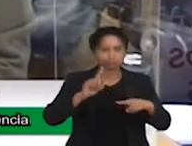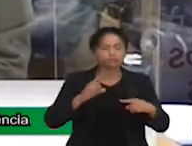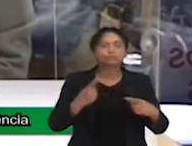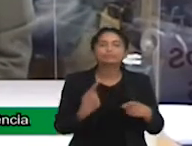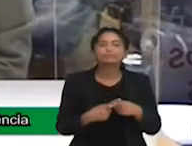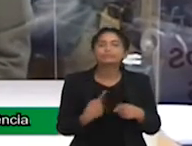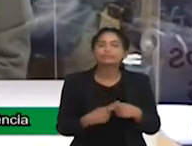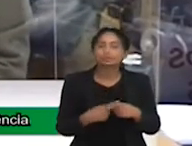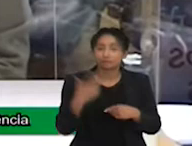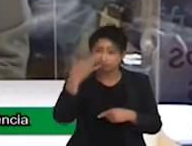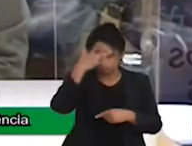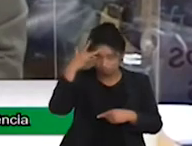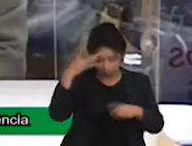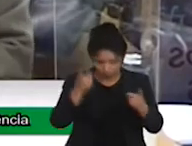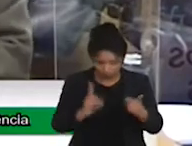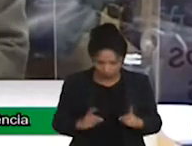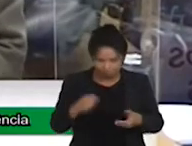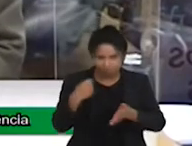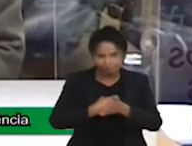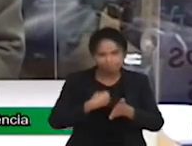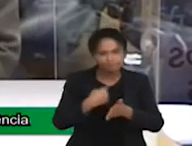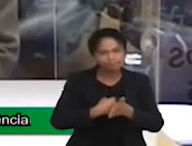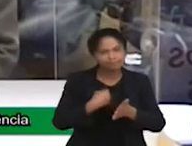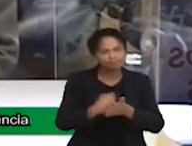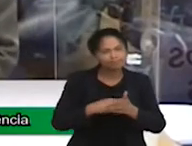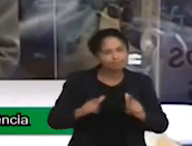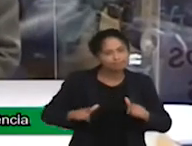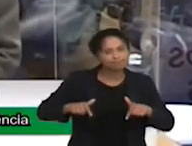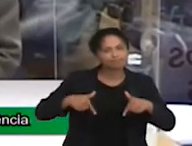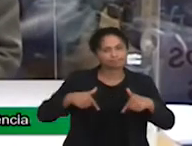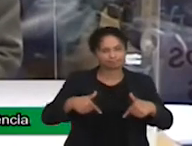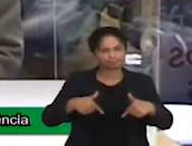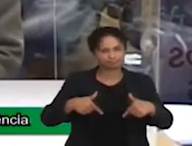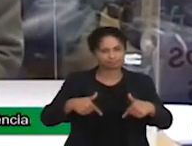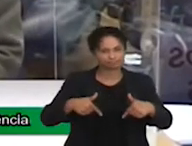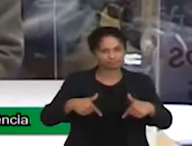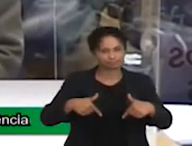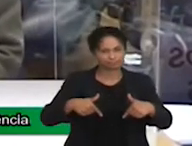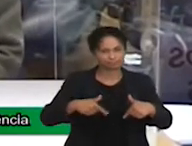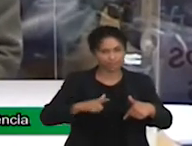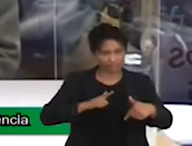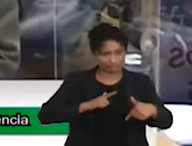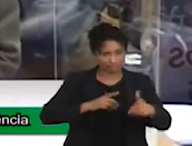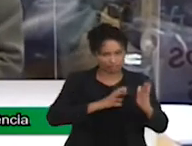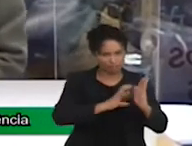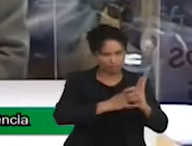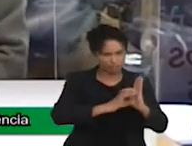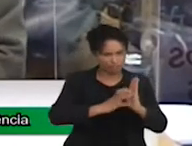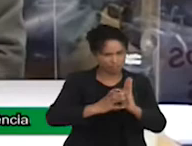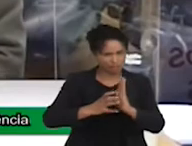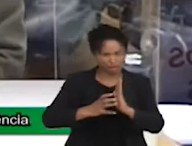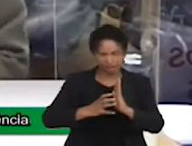pessoa com deficiência, ela não tem partido, ela não é de esquerda, nem de